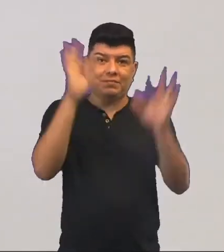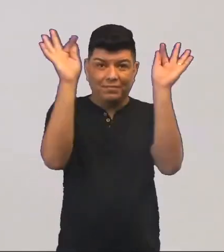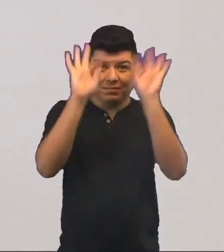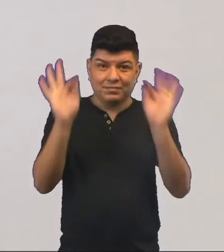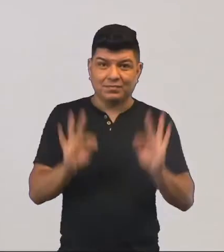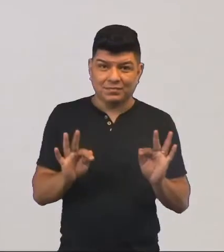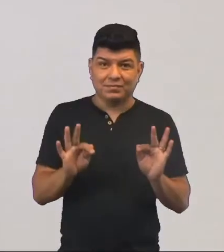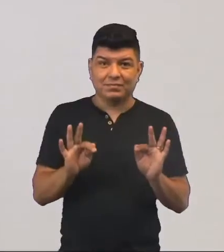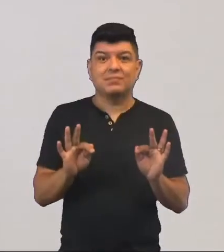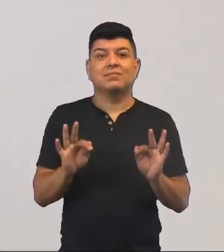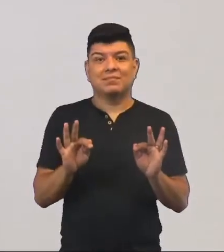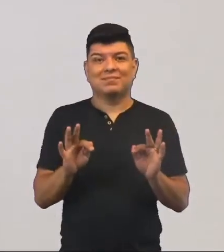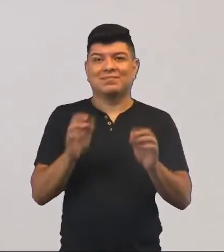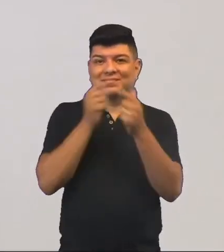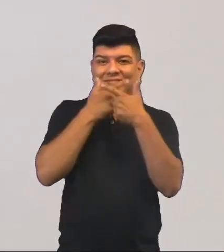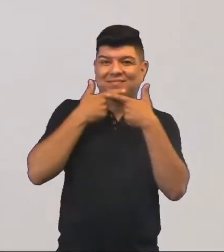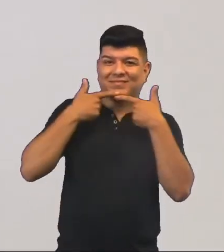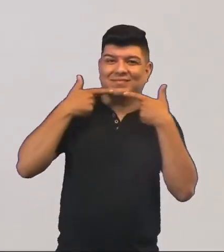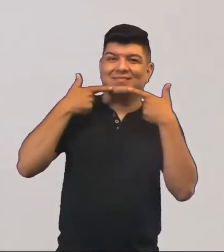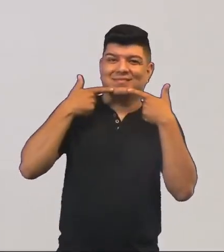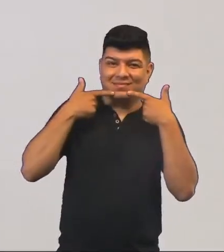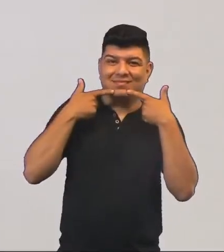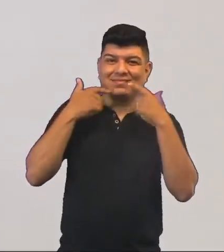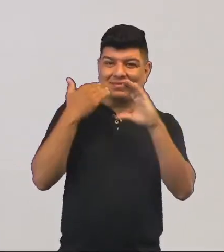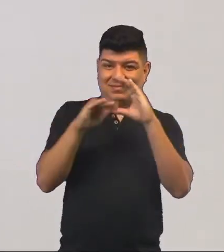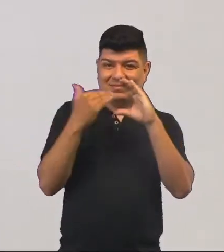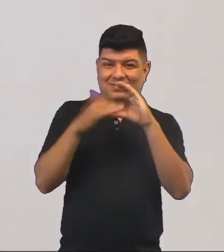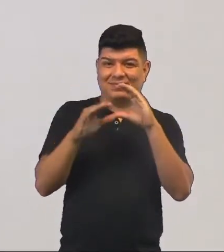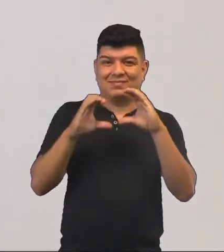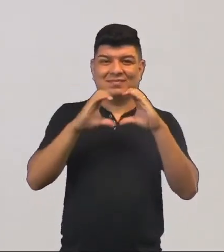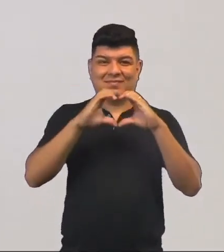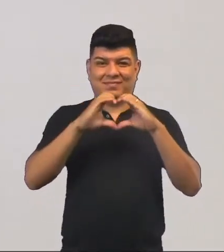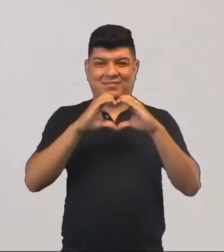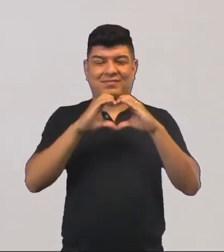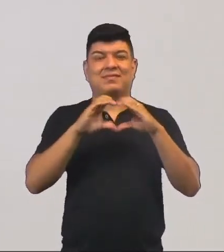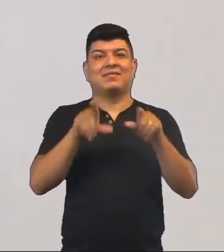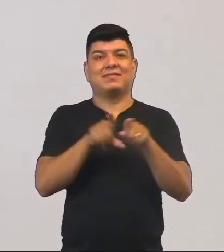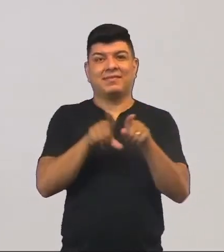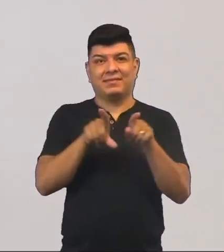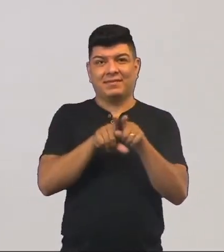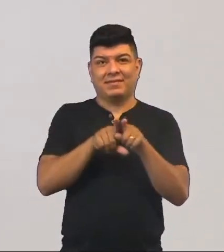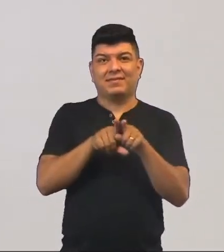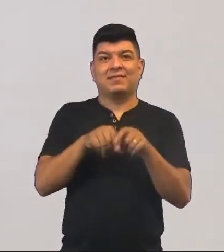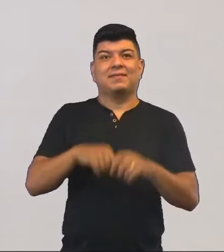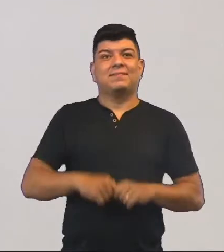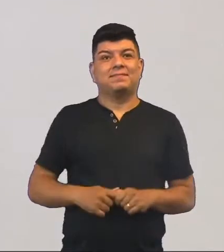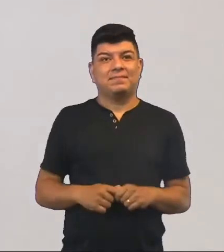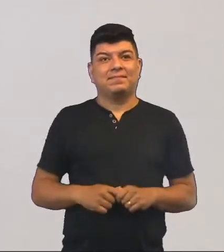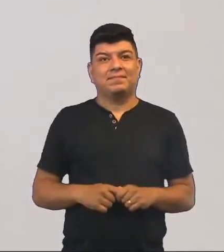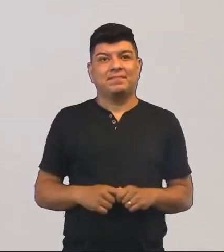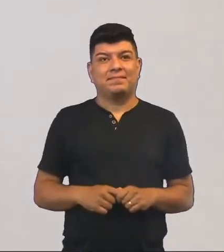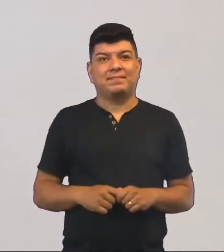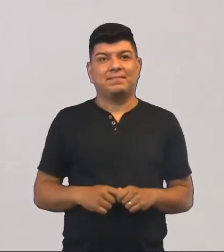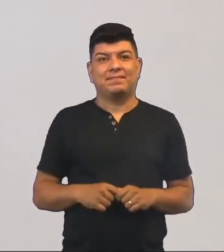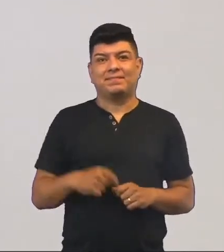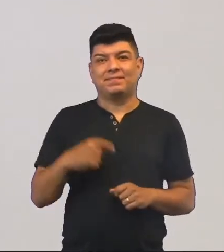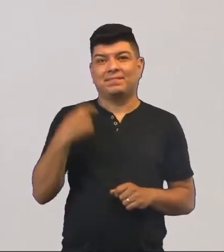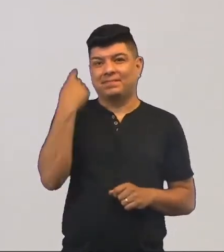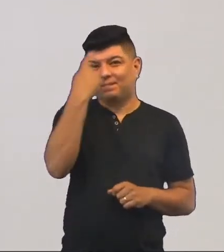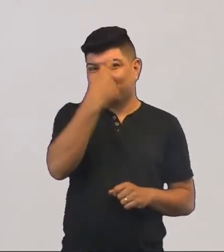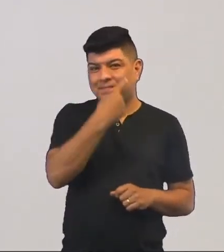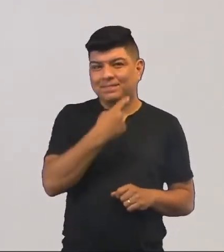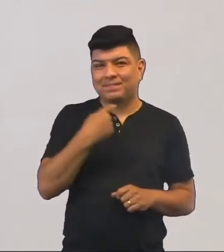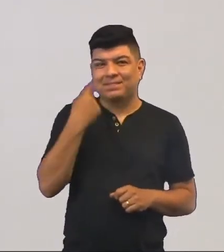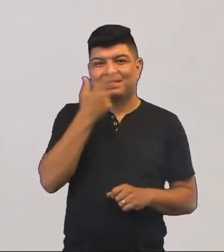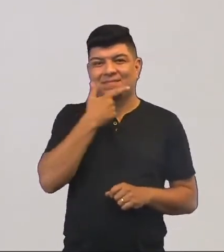felizes, a gente põe aquele sorrisinho com coraçãozinho, né? Dá aquela carinha assim